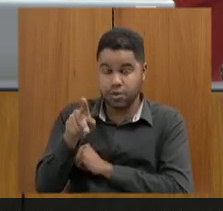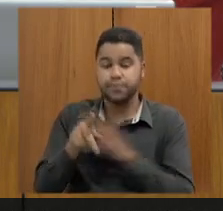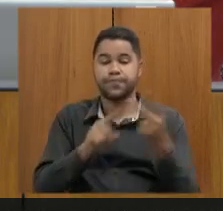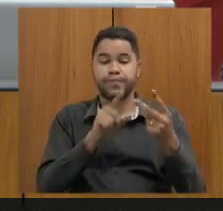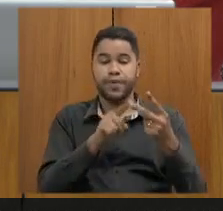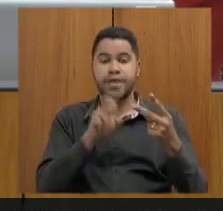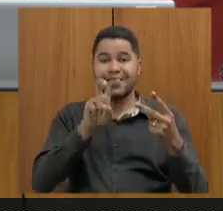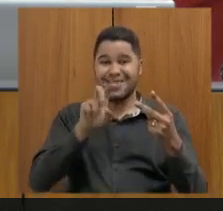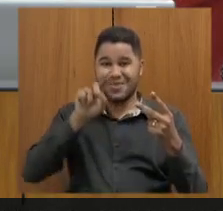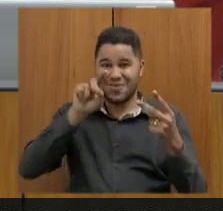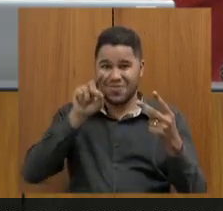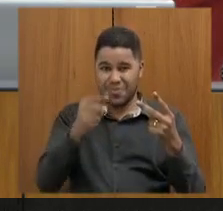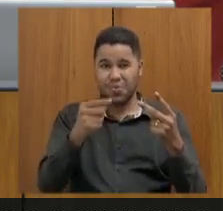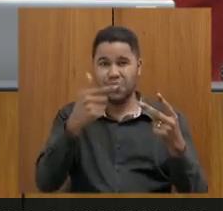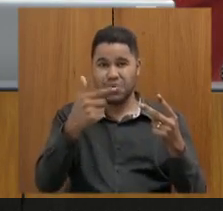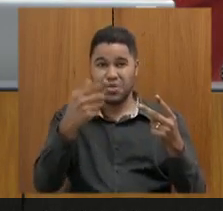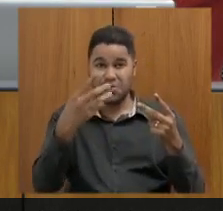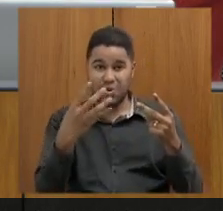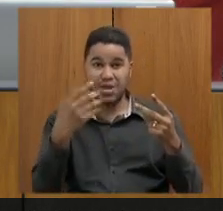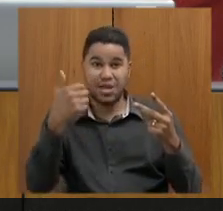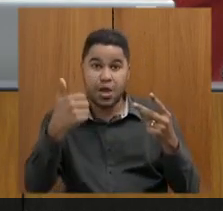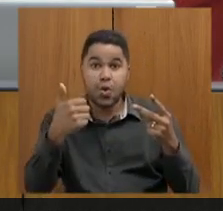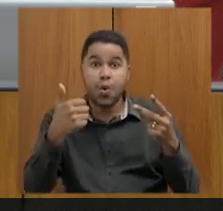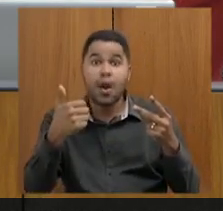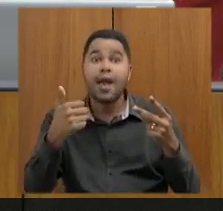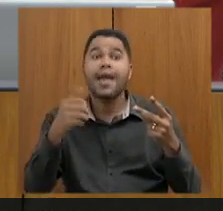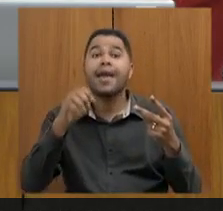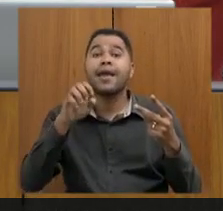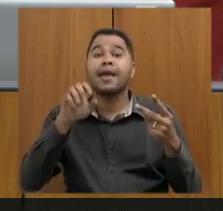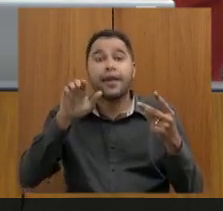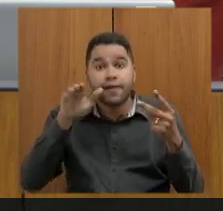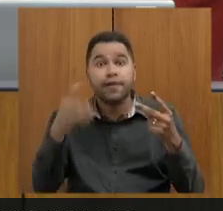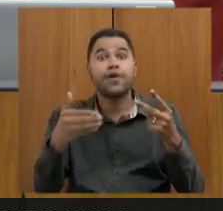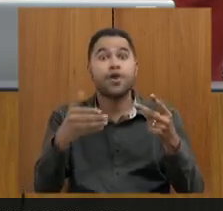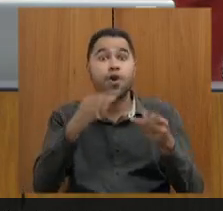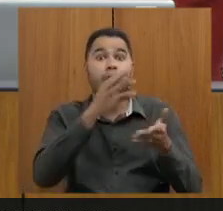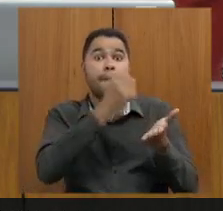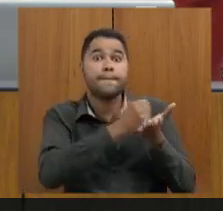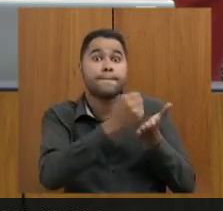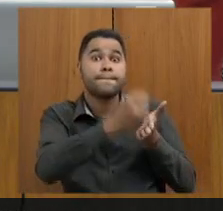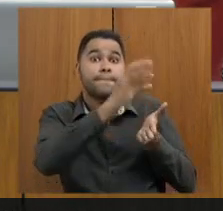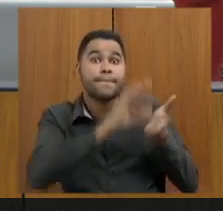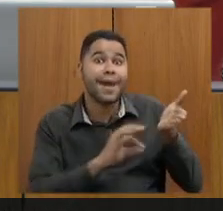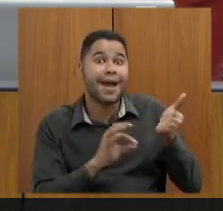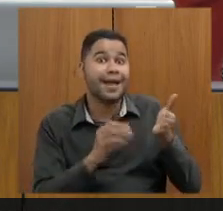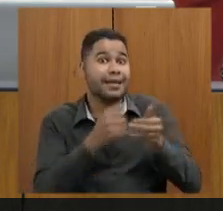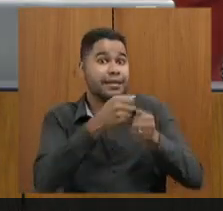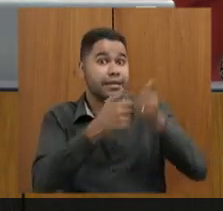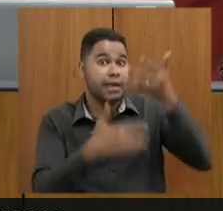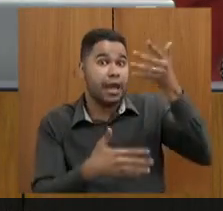.241 especialistas convocados, são dados do TCE.